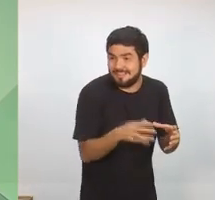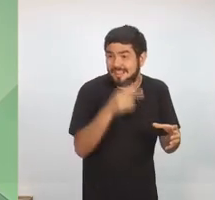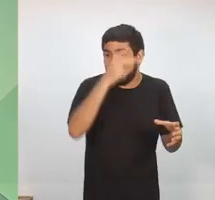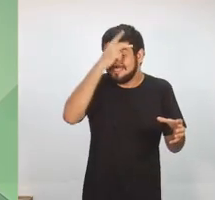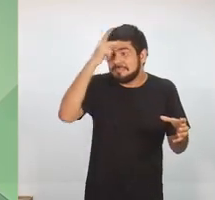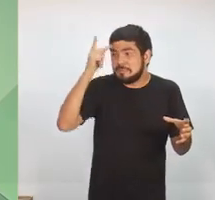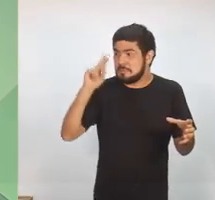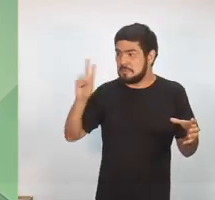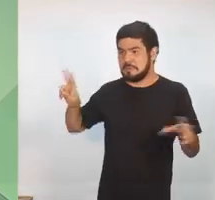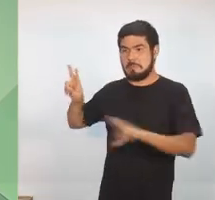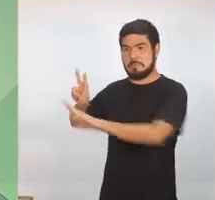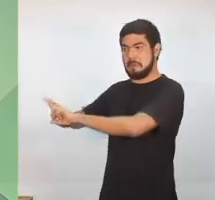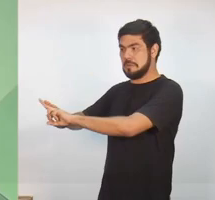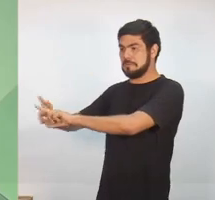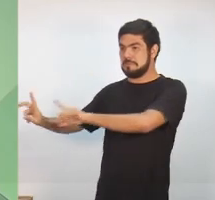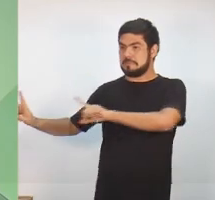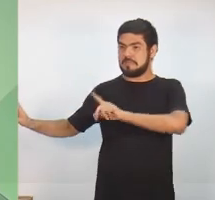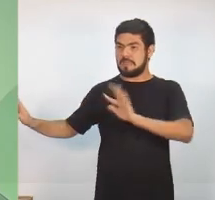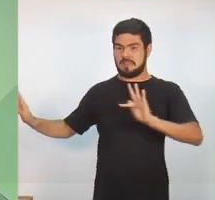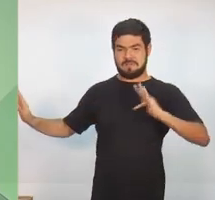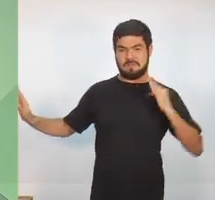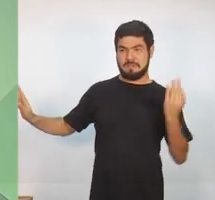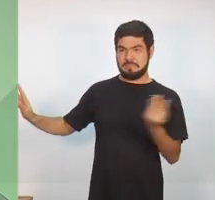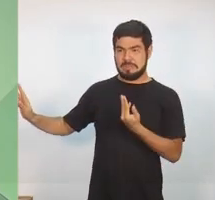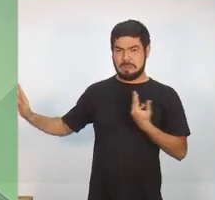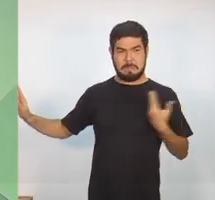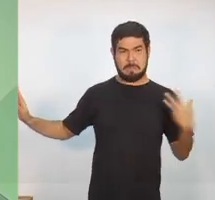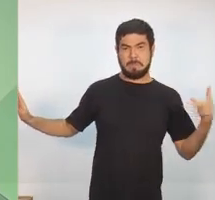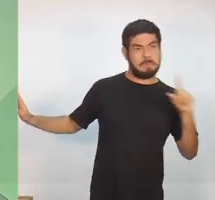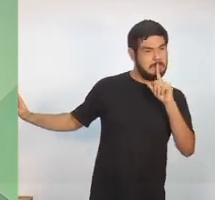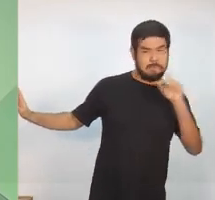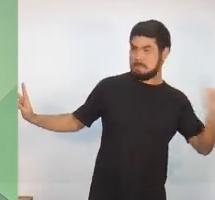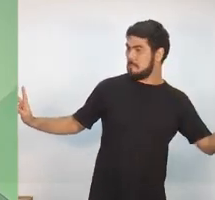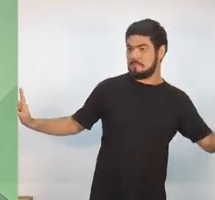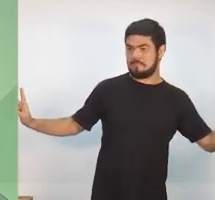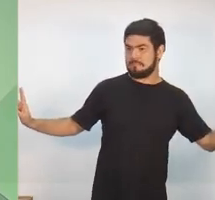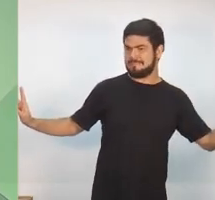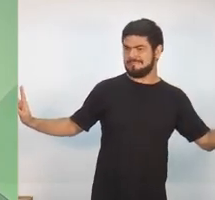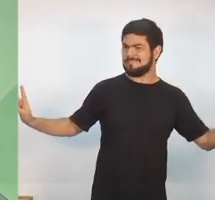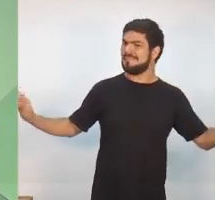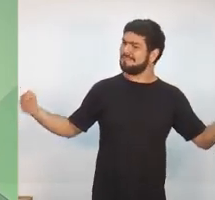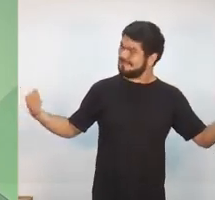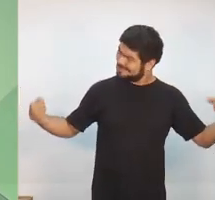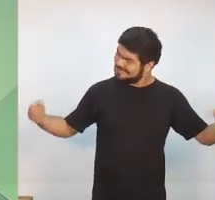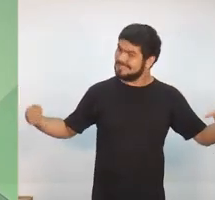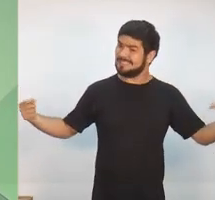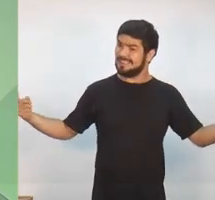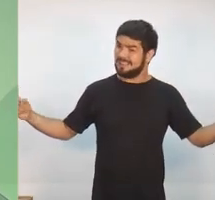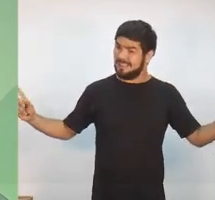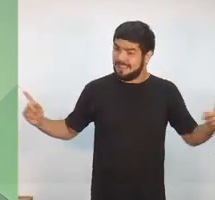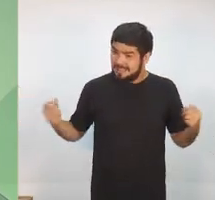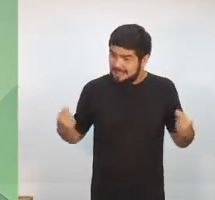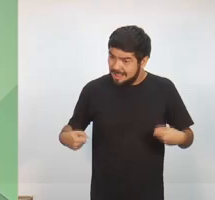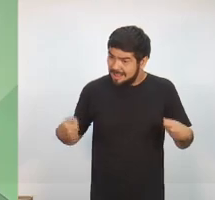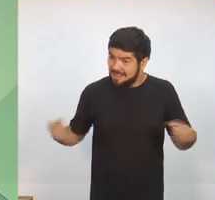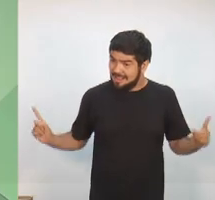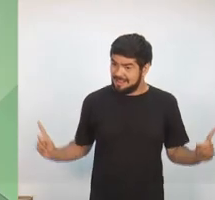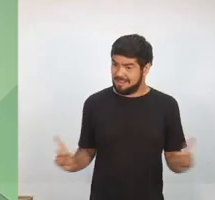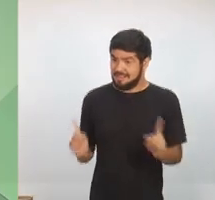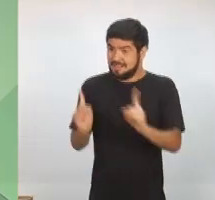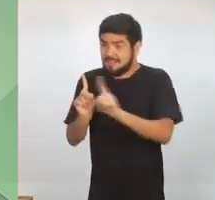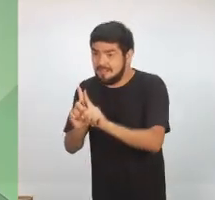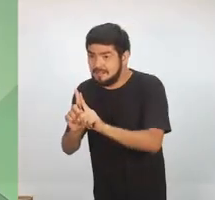privadas muitas vezes da convivência social, da convivência familiar. É preciso nesse momento que este